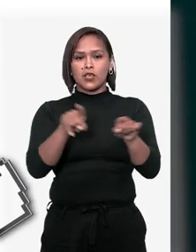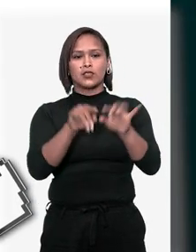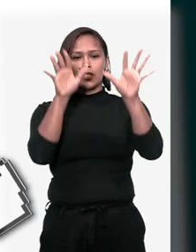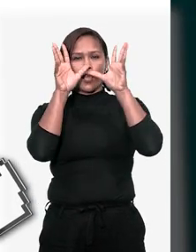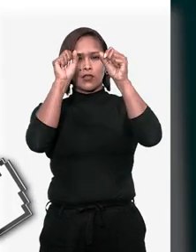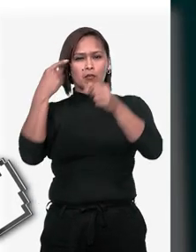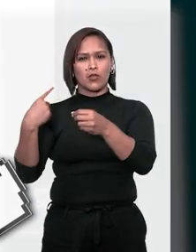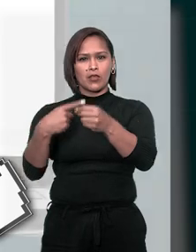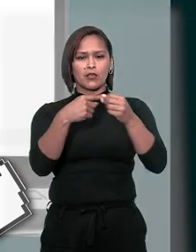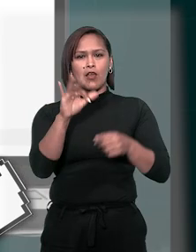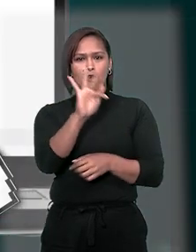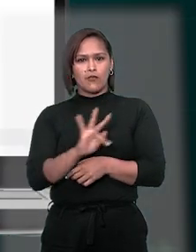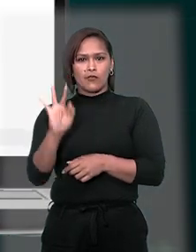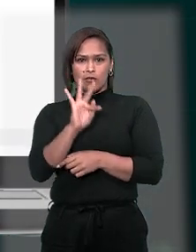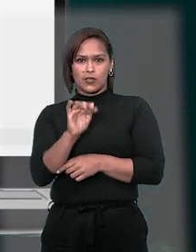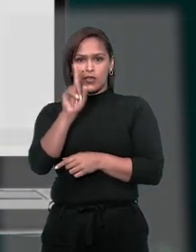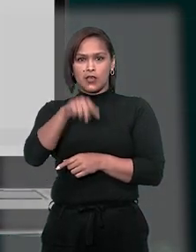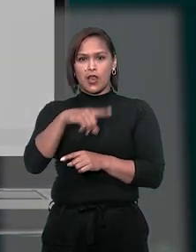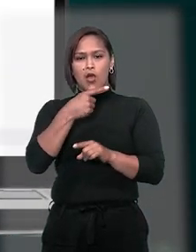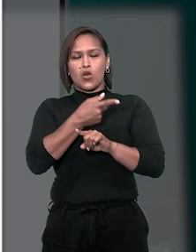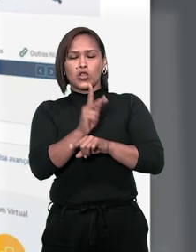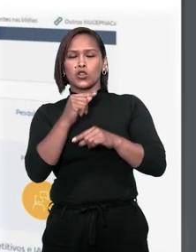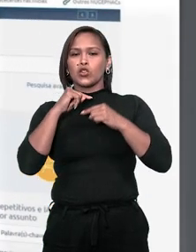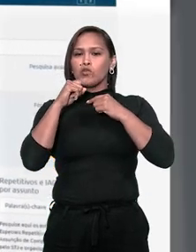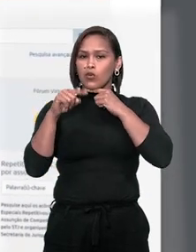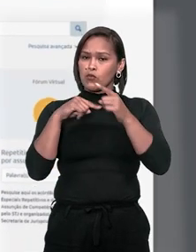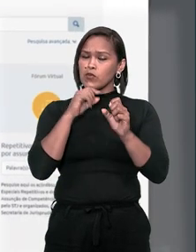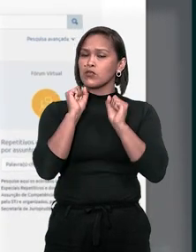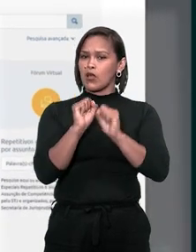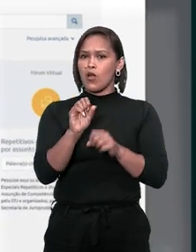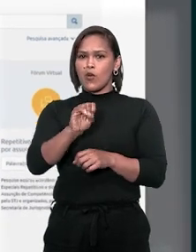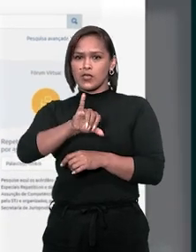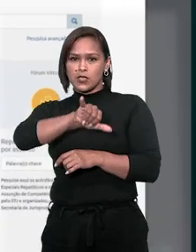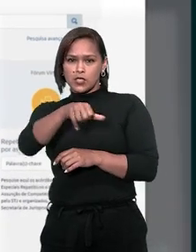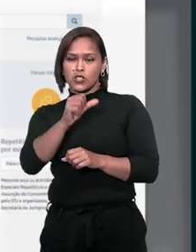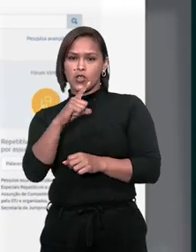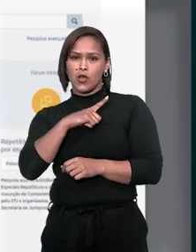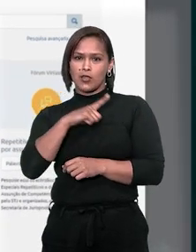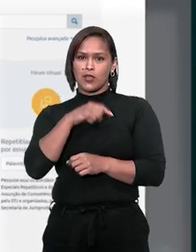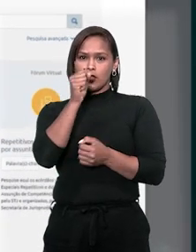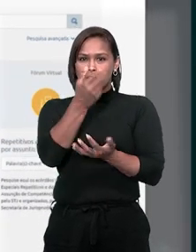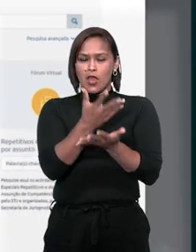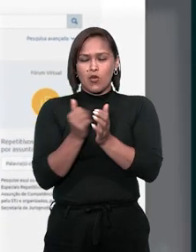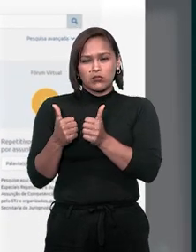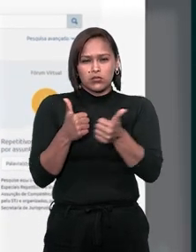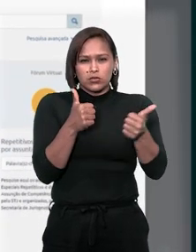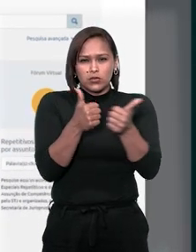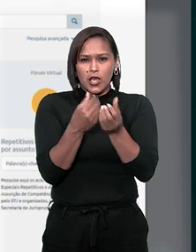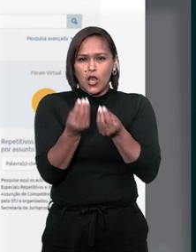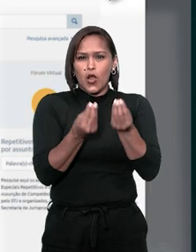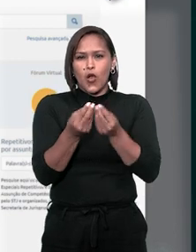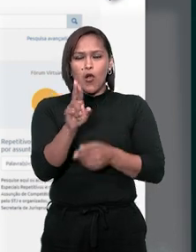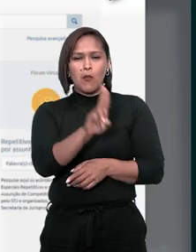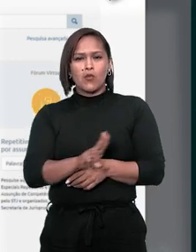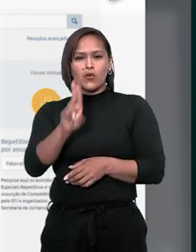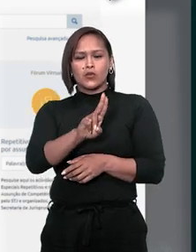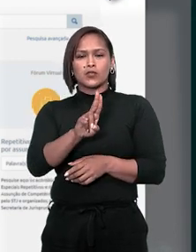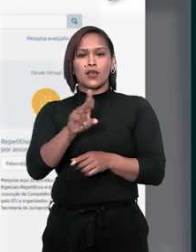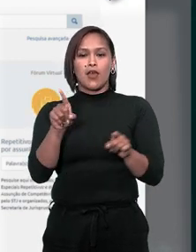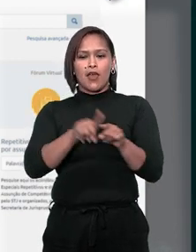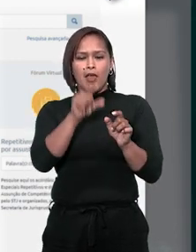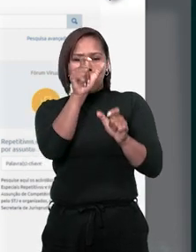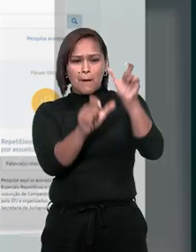e Tribunais Regionais Federais. Em caso de dúvidas, o STJ disponibiliza um guia sobre como usar a